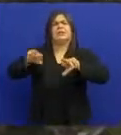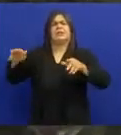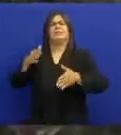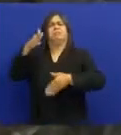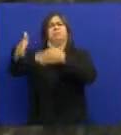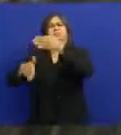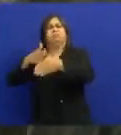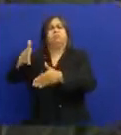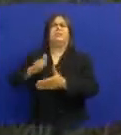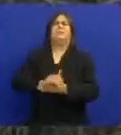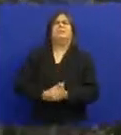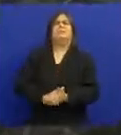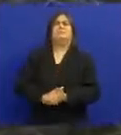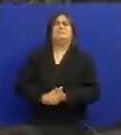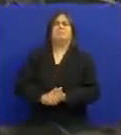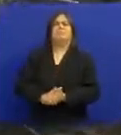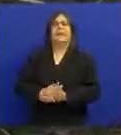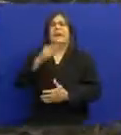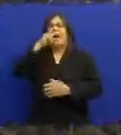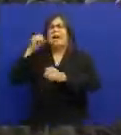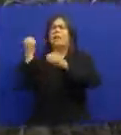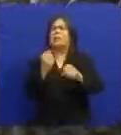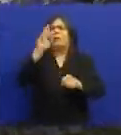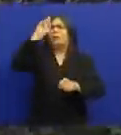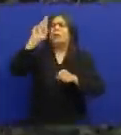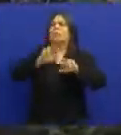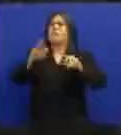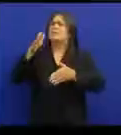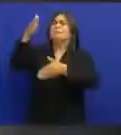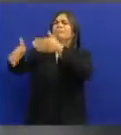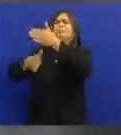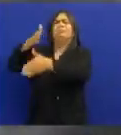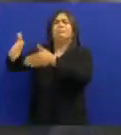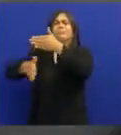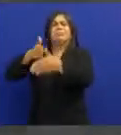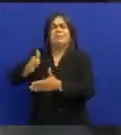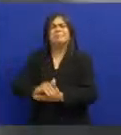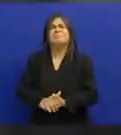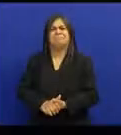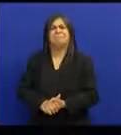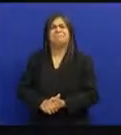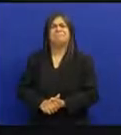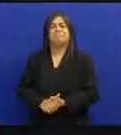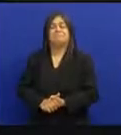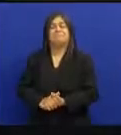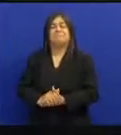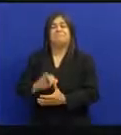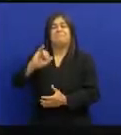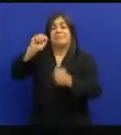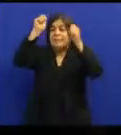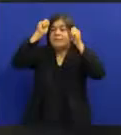Era frequentado Pela turma Da indústria Daquela época E Jacques era Familiado com esse povo